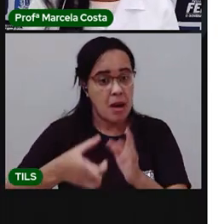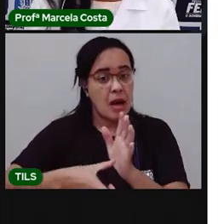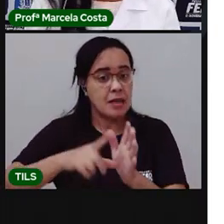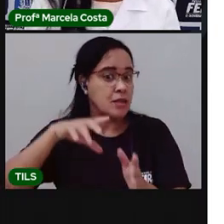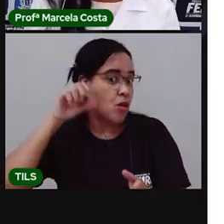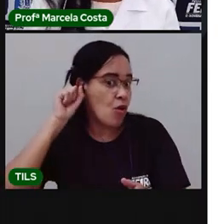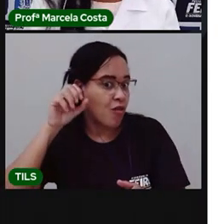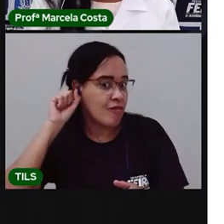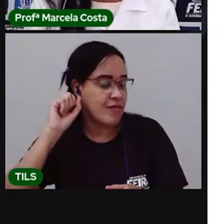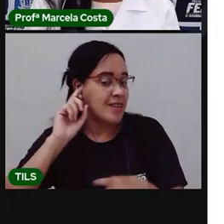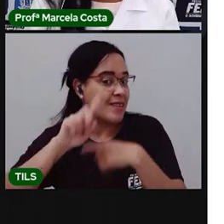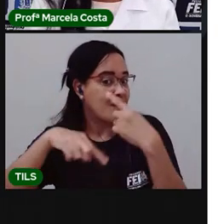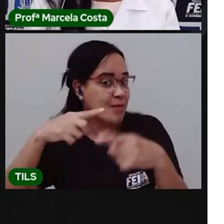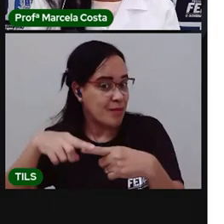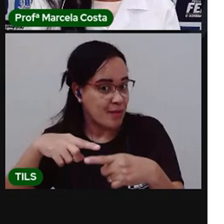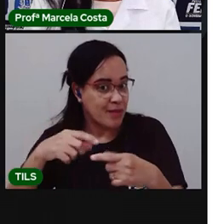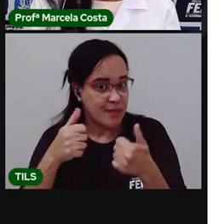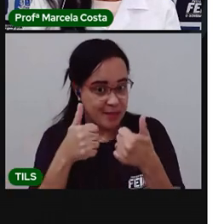Vamos lá?